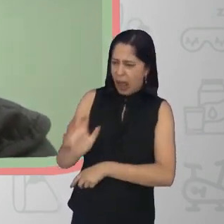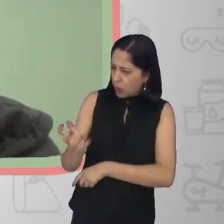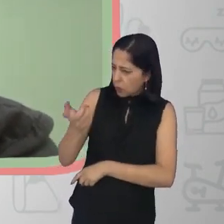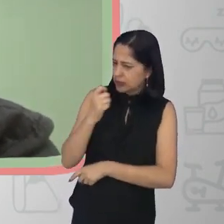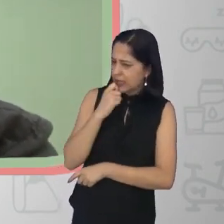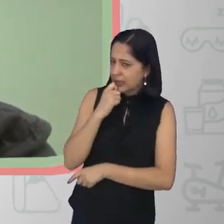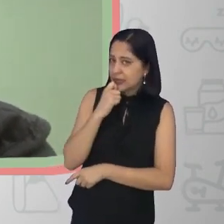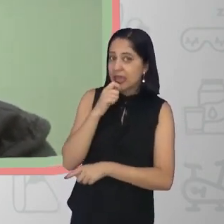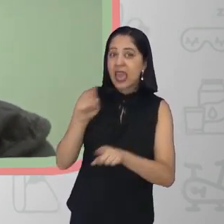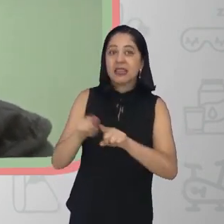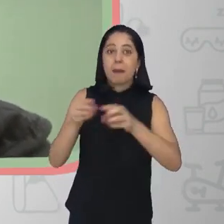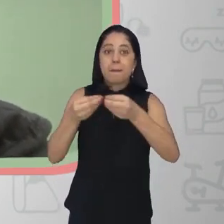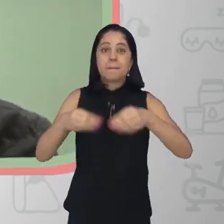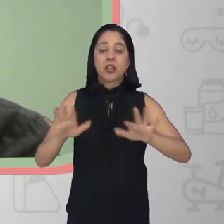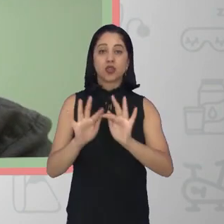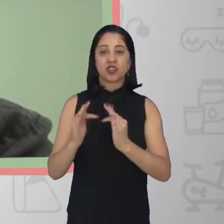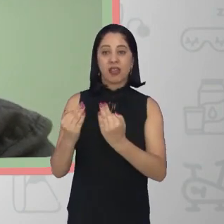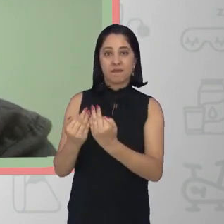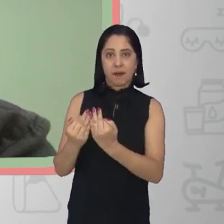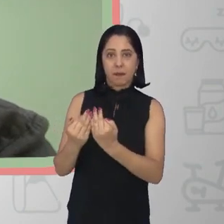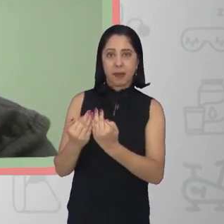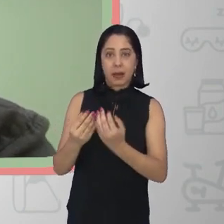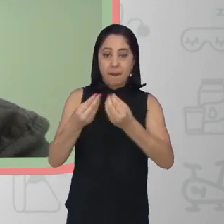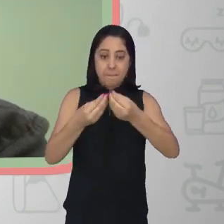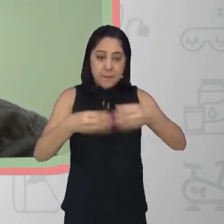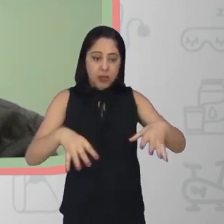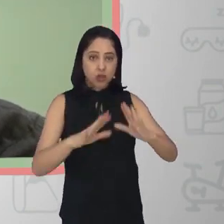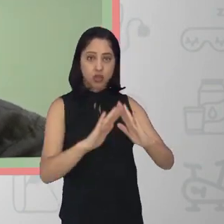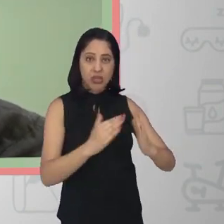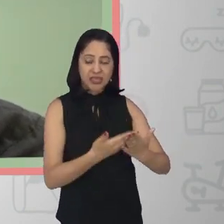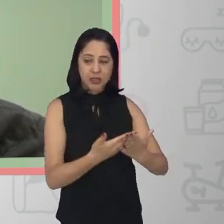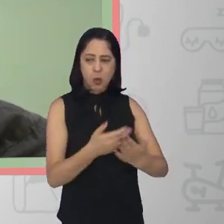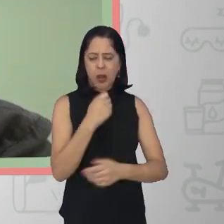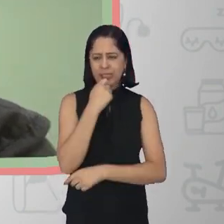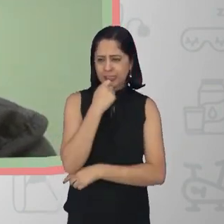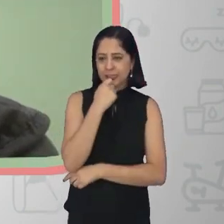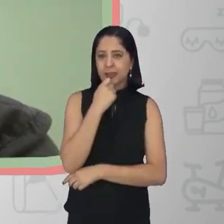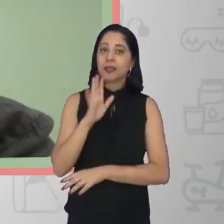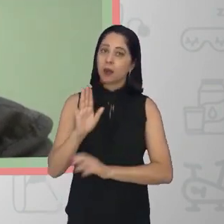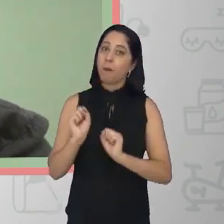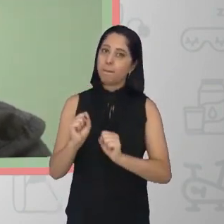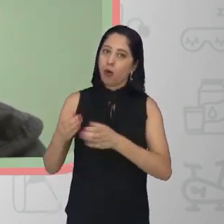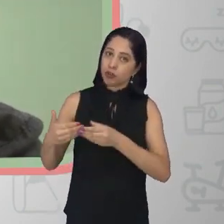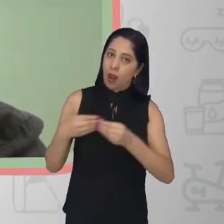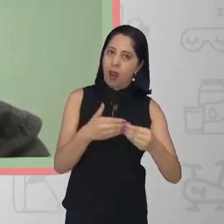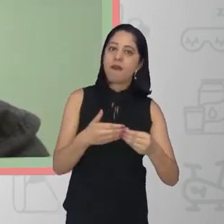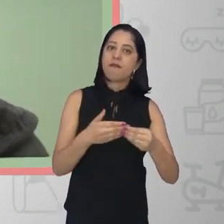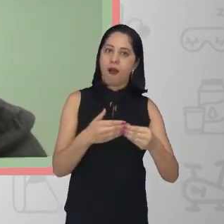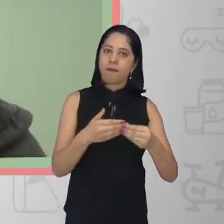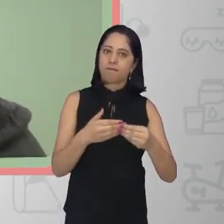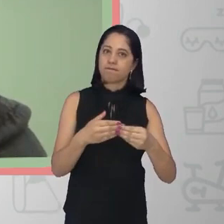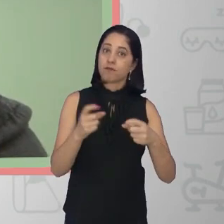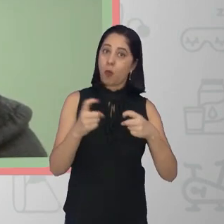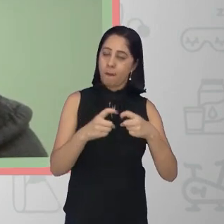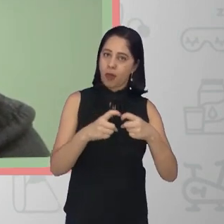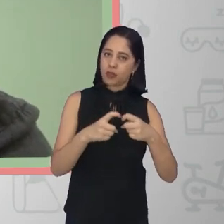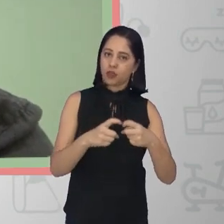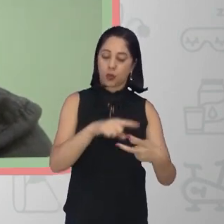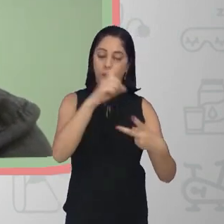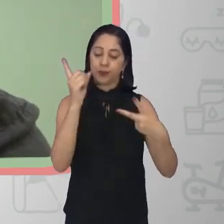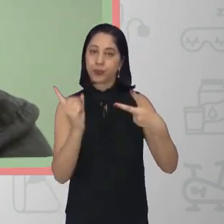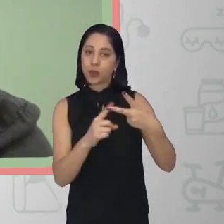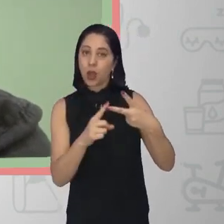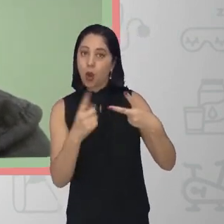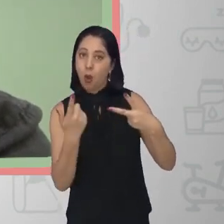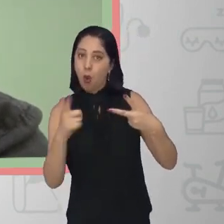familiar, na vida escolar, e isso está intenso, está difícil de lidar, é um motivo de encaminhamento. Um outro